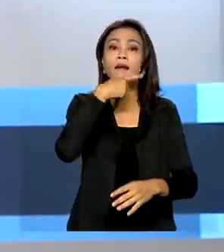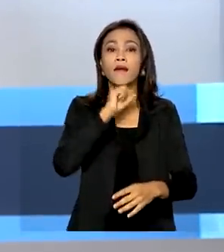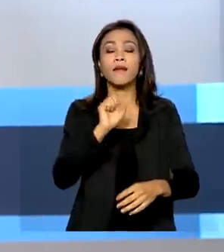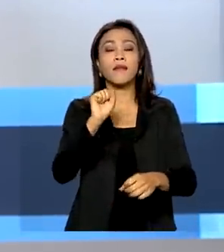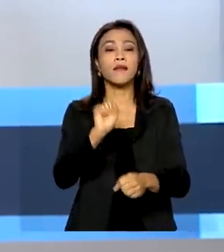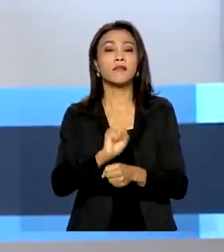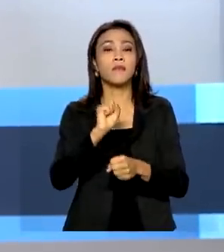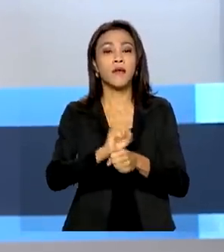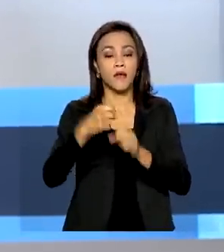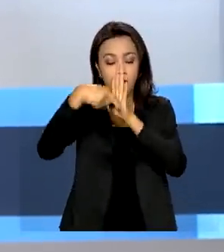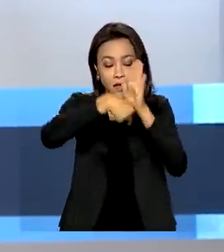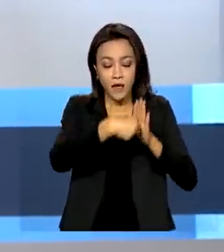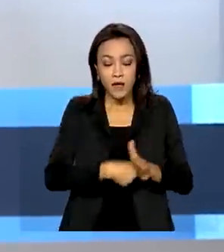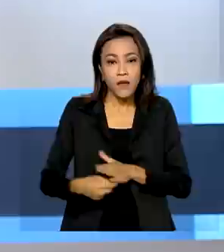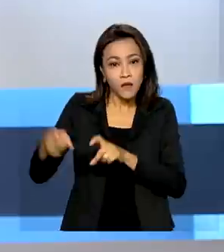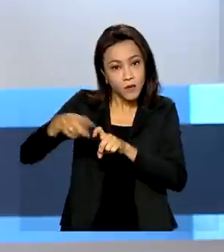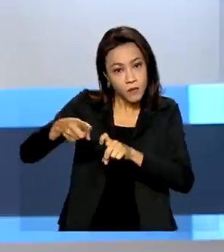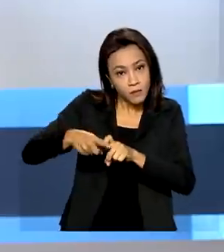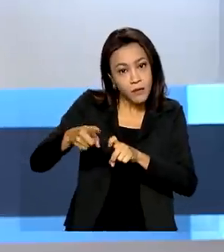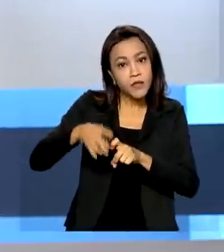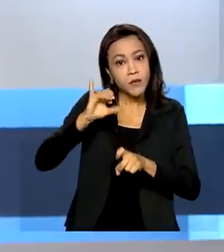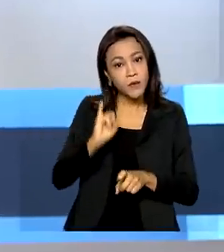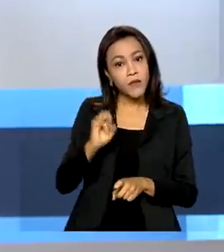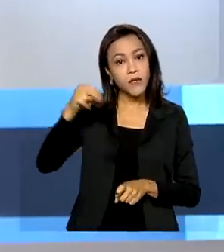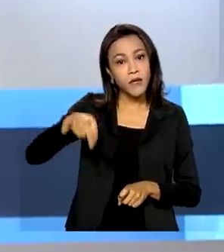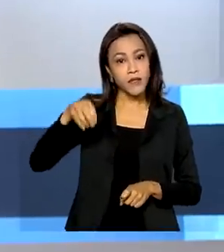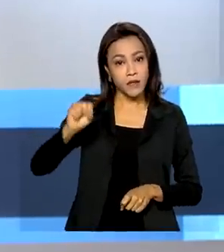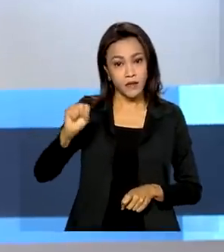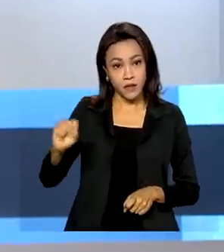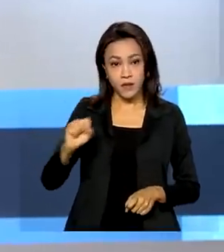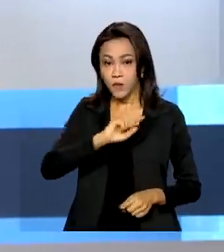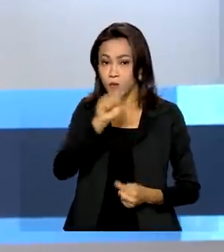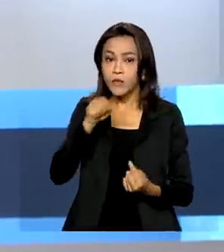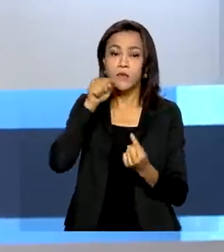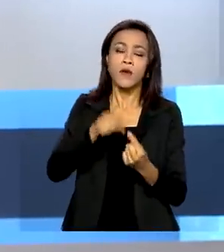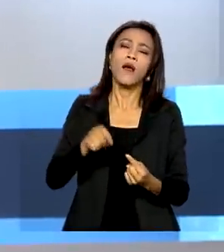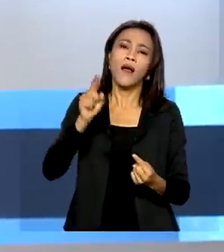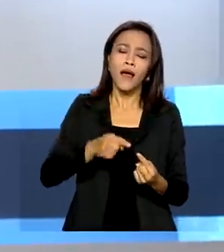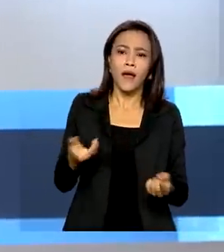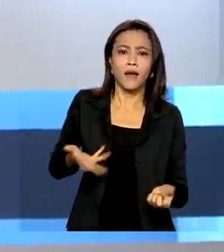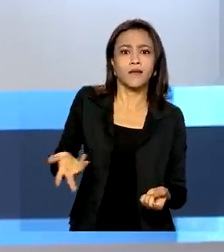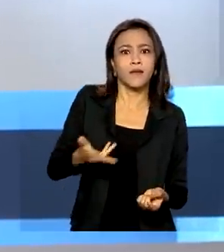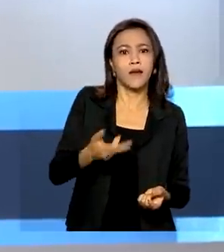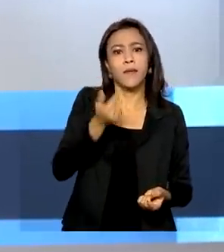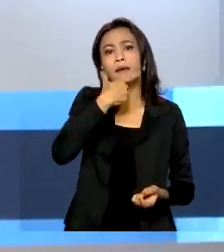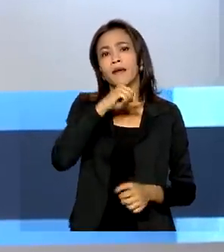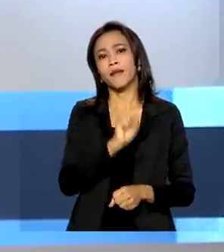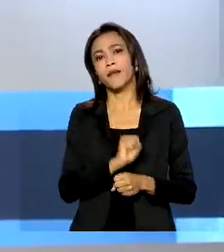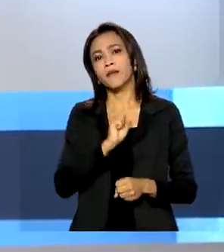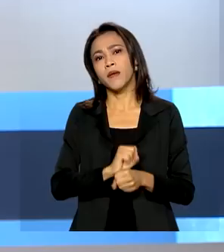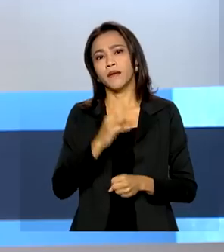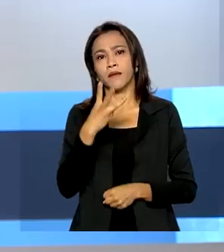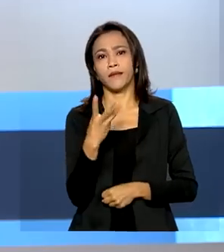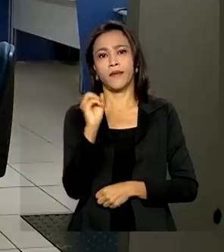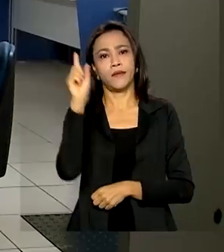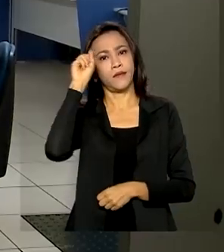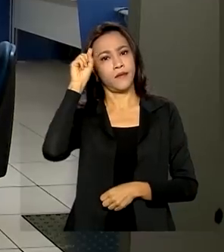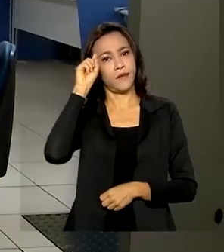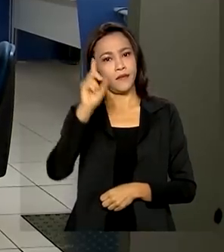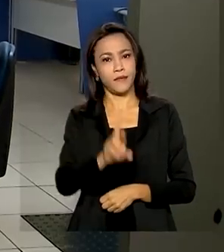incapacidade temporária pelo INSS. O objetivo é agilizar o processo para quem está esperando há mais de 30 dias.